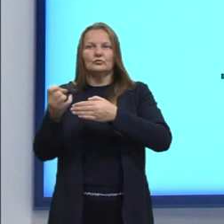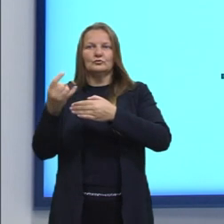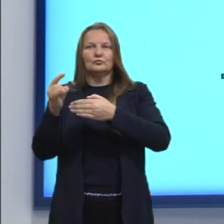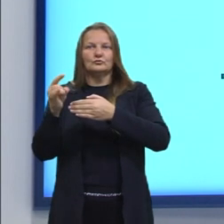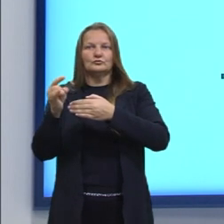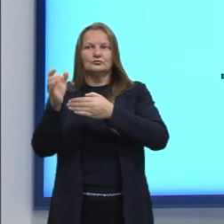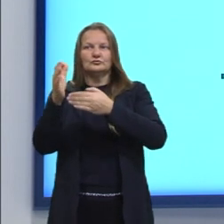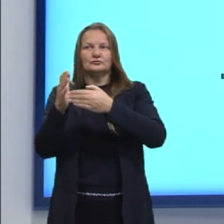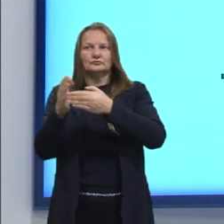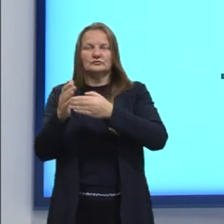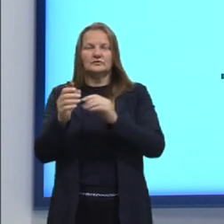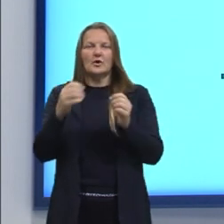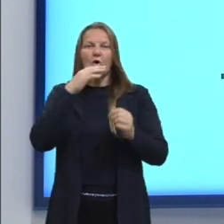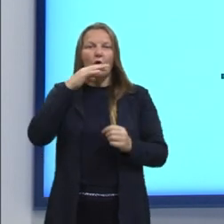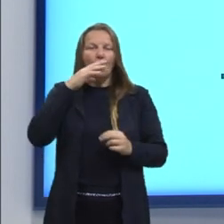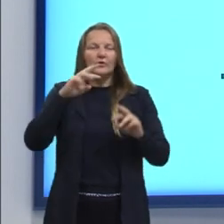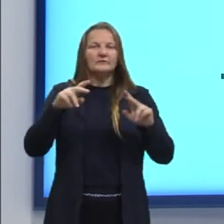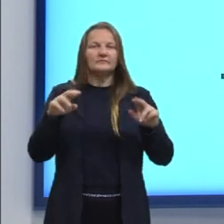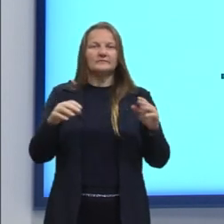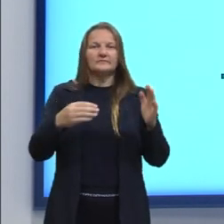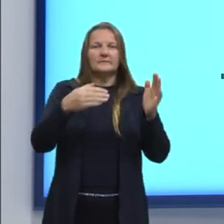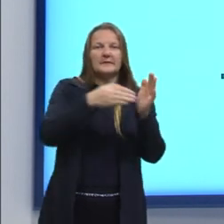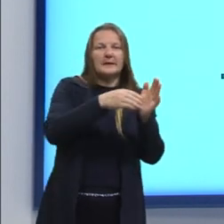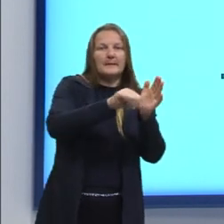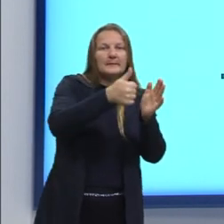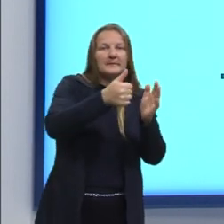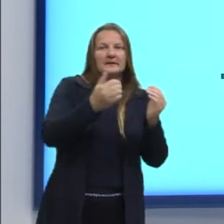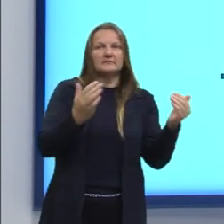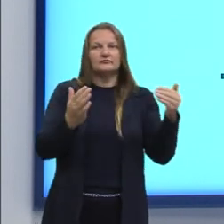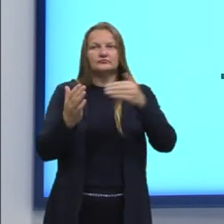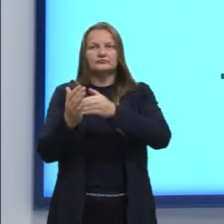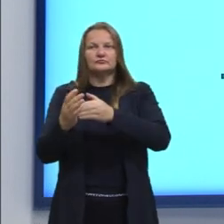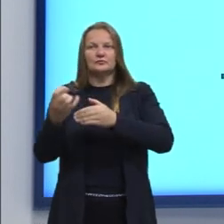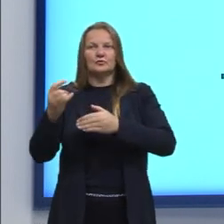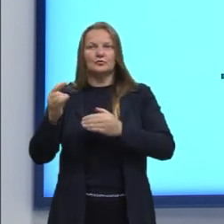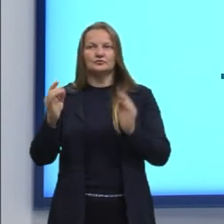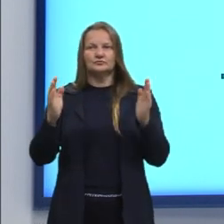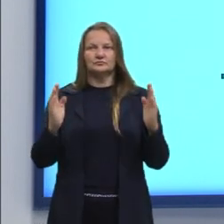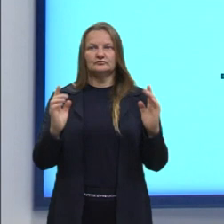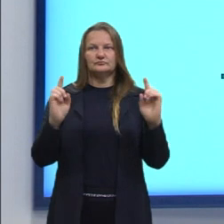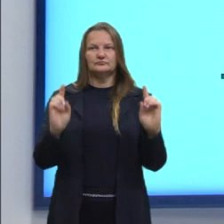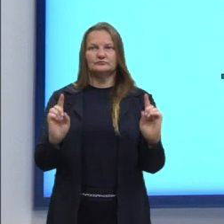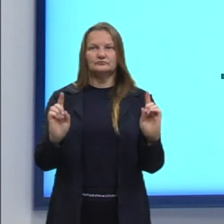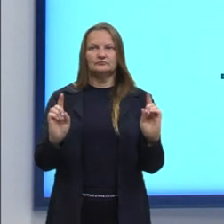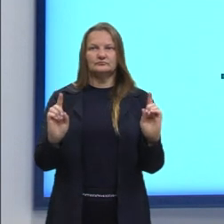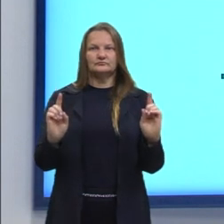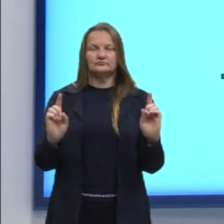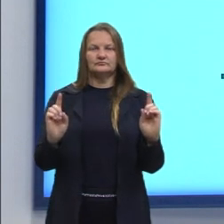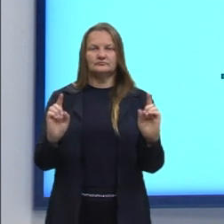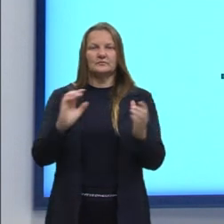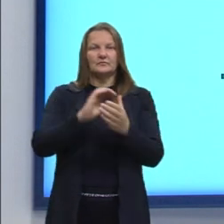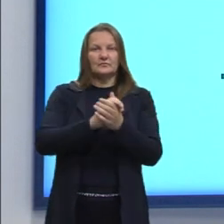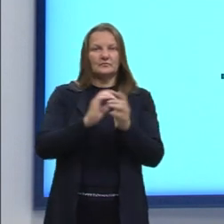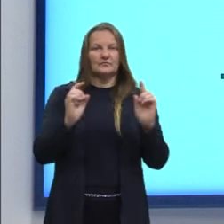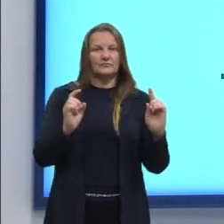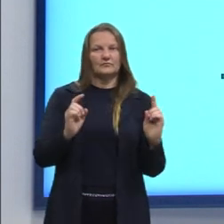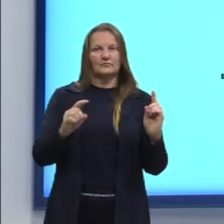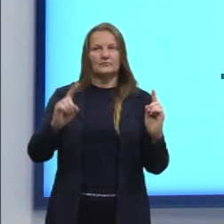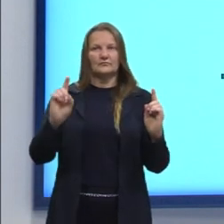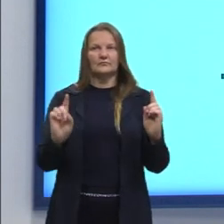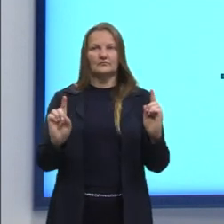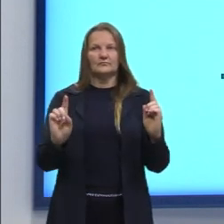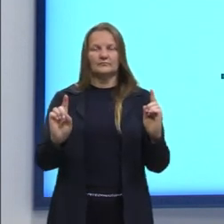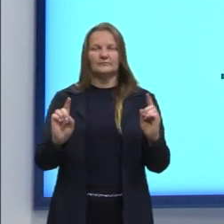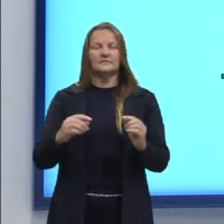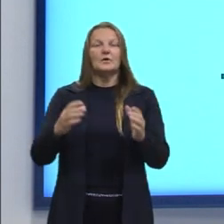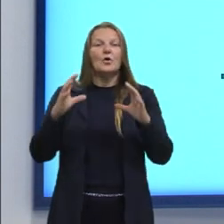destaquei de uma cor diferente para indicar que são as duas pessoas do casal. No total nós tínhamos